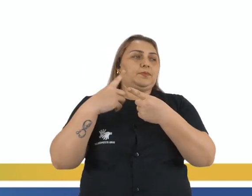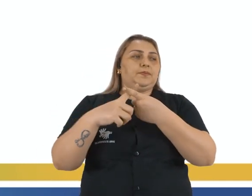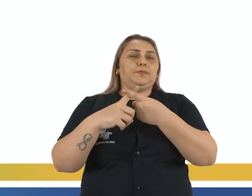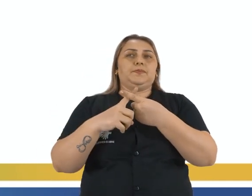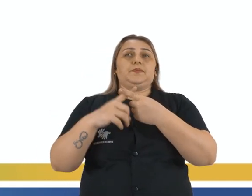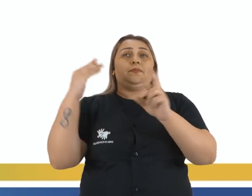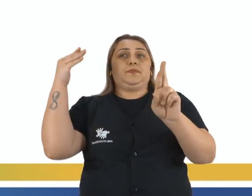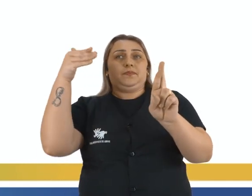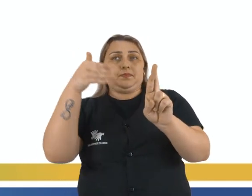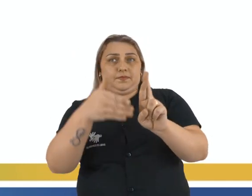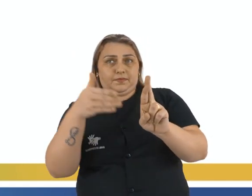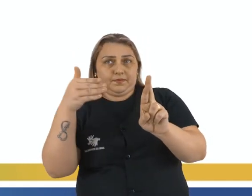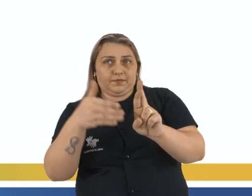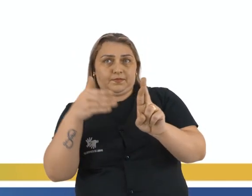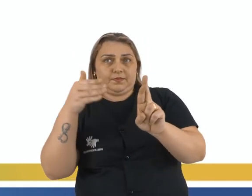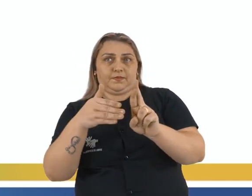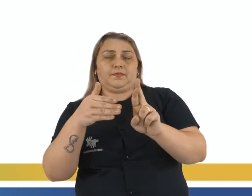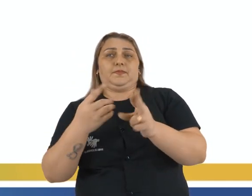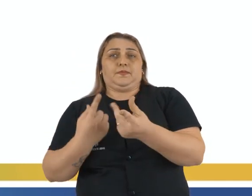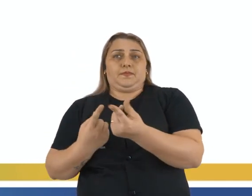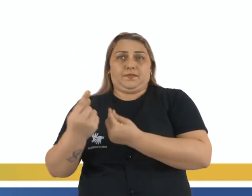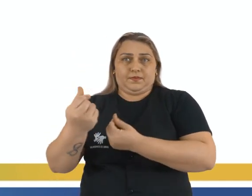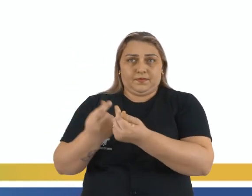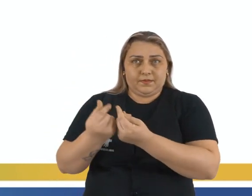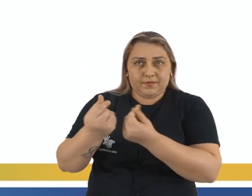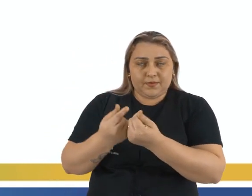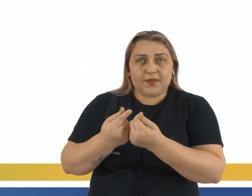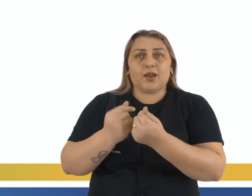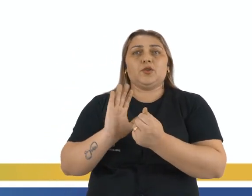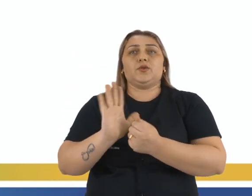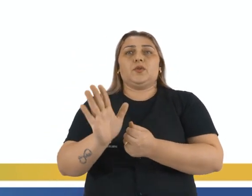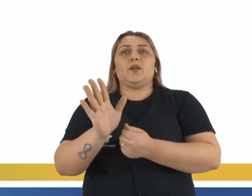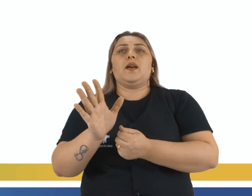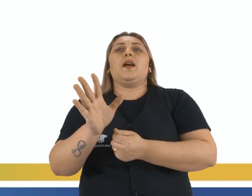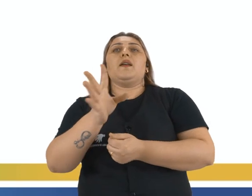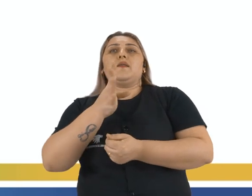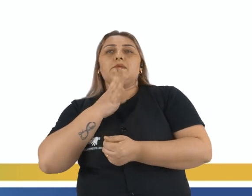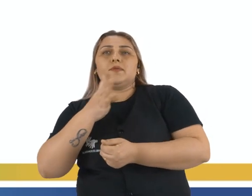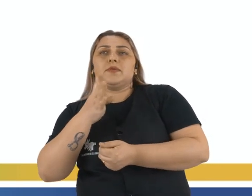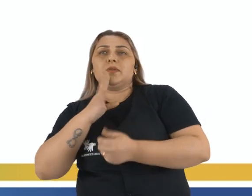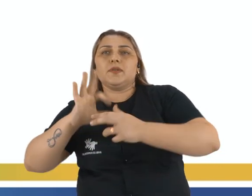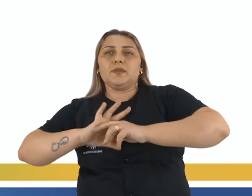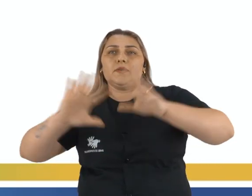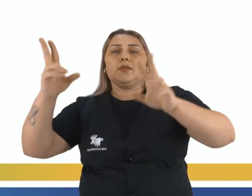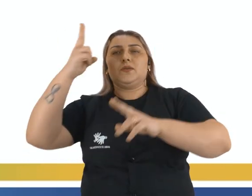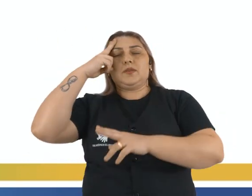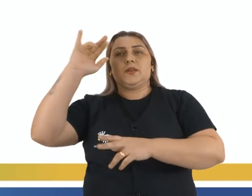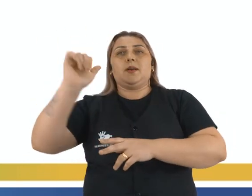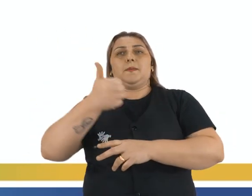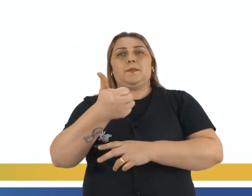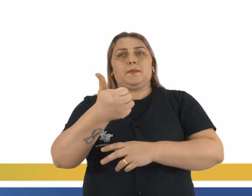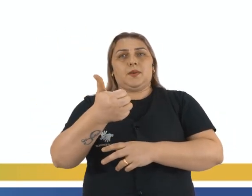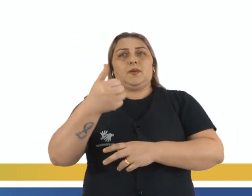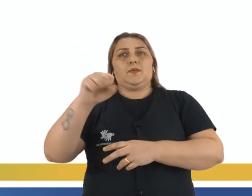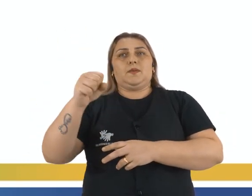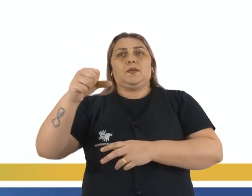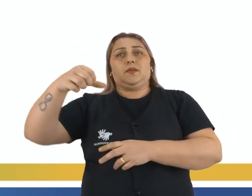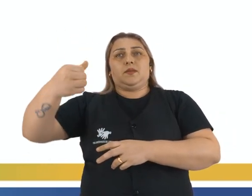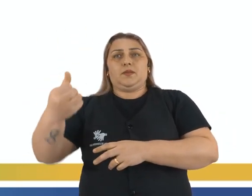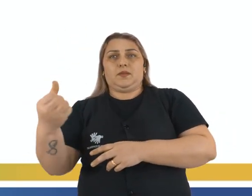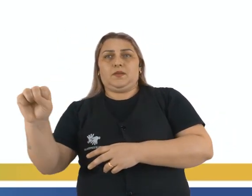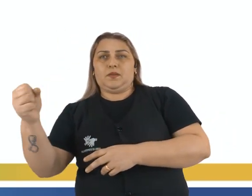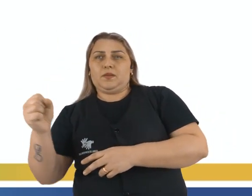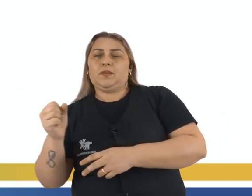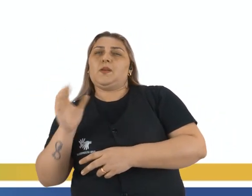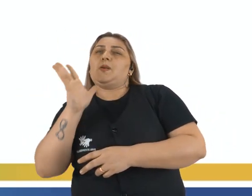representavam ameaça econômica e só reconheceu a independência do Haiti em 1868. Olha